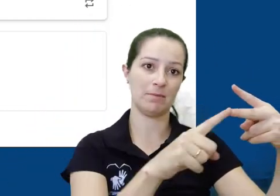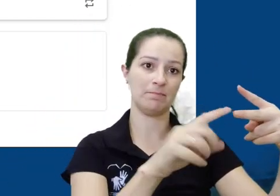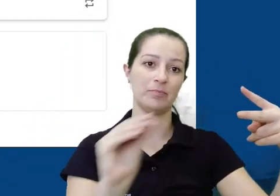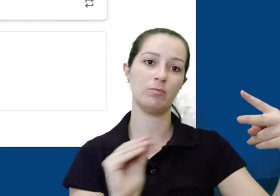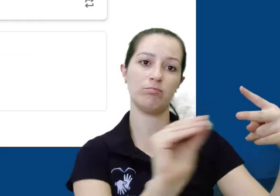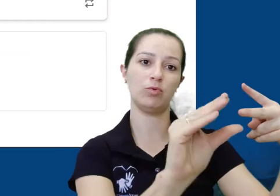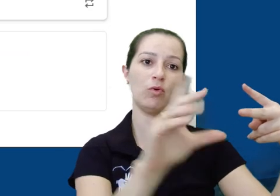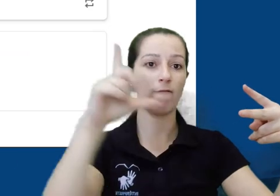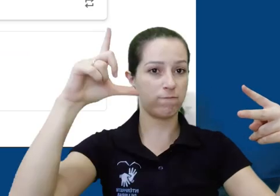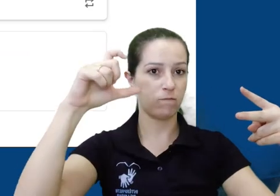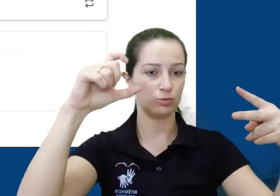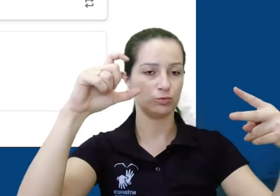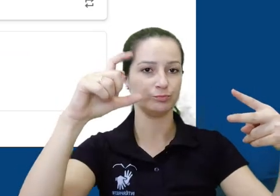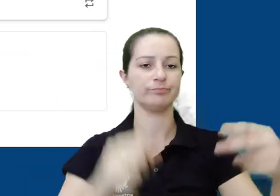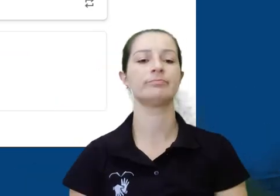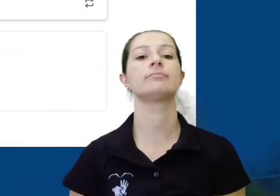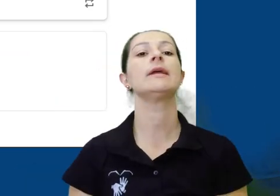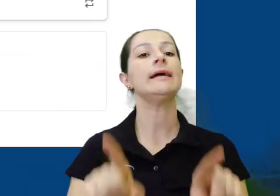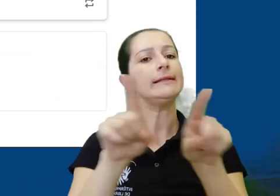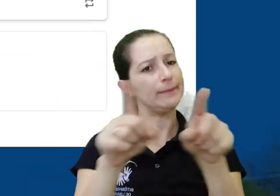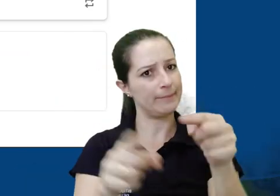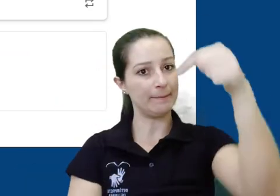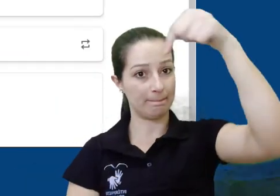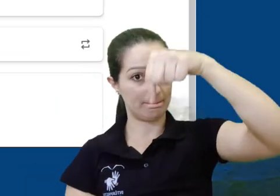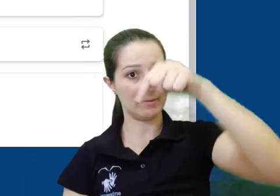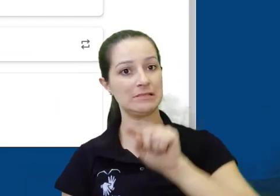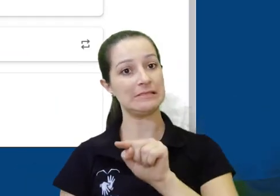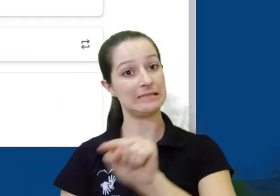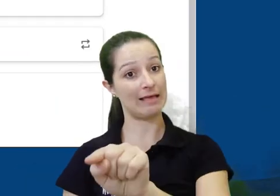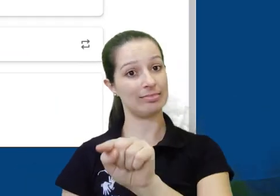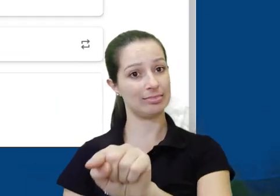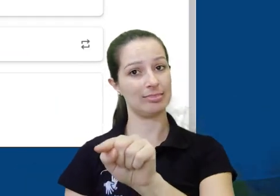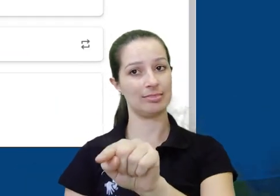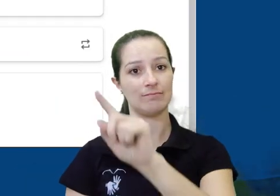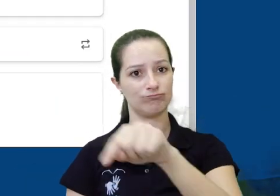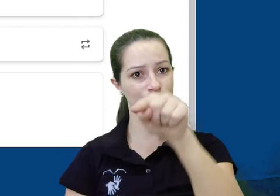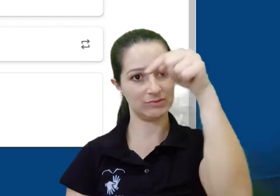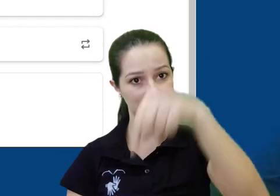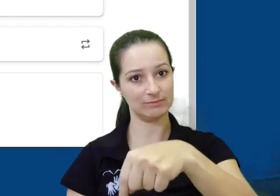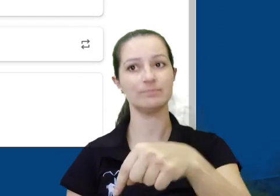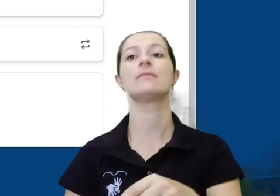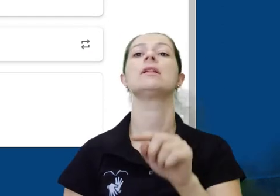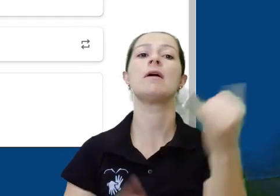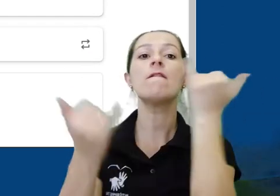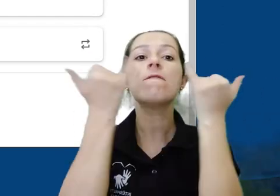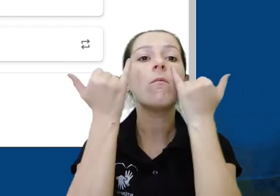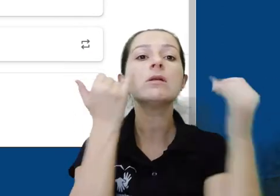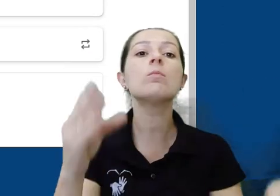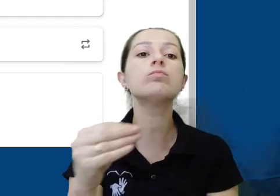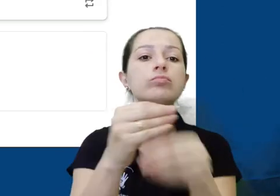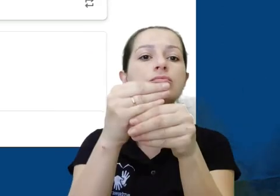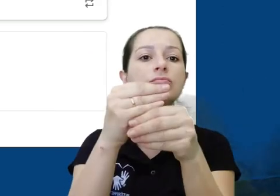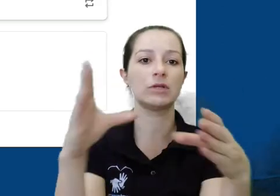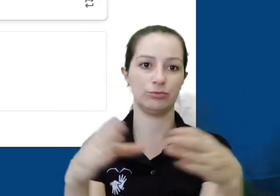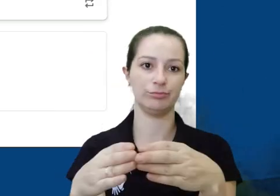upload de foto. Ao centro inferior há uma setinha a qual se clicarmos é possível termos acesso às informações complementares da nossa turma.